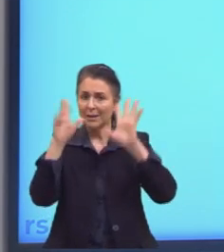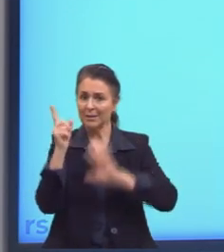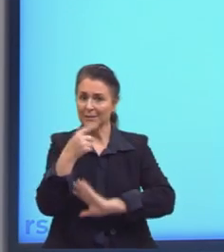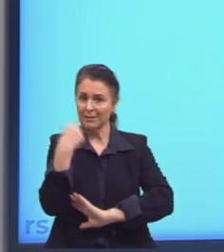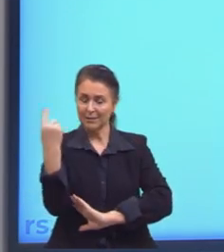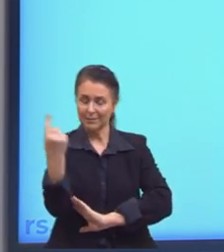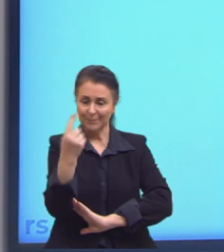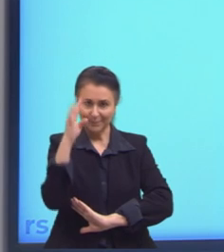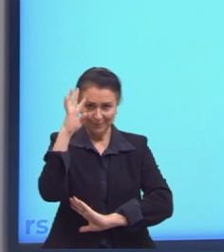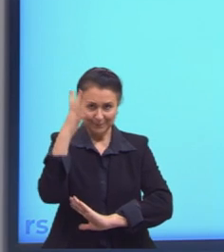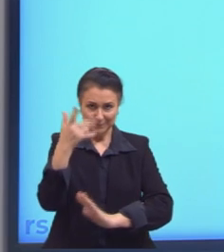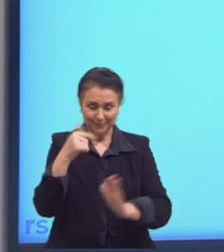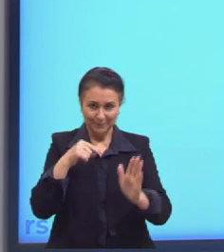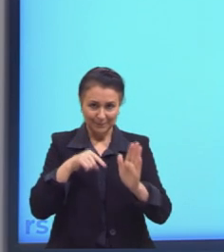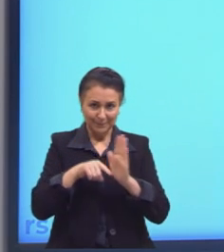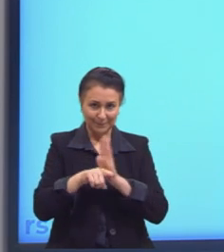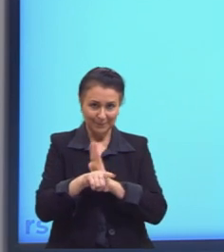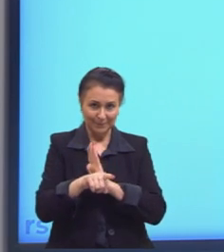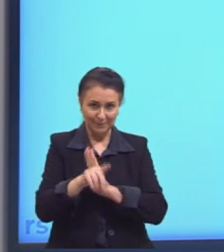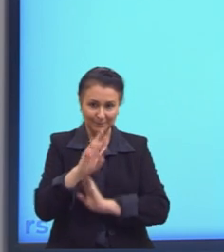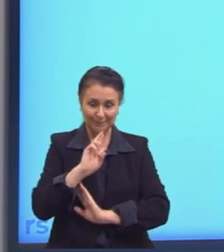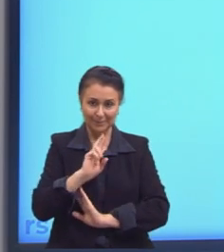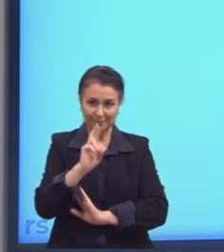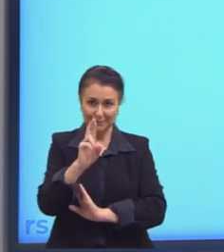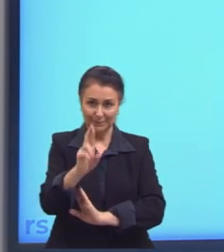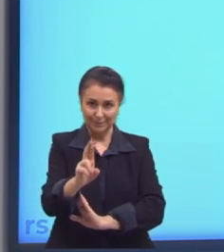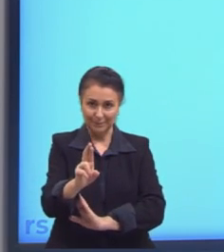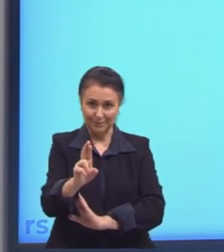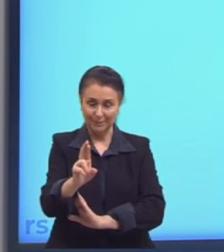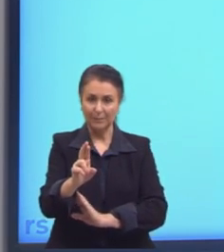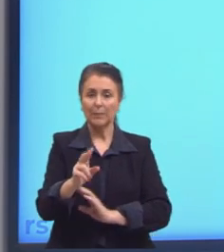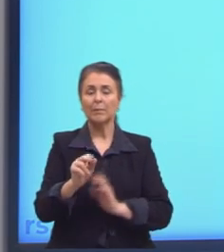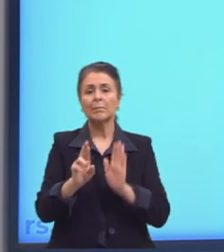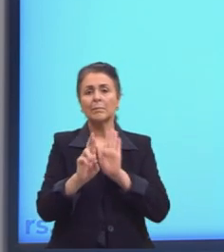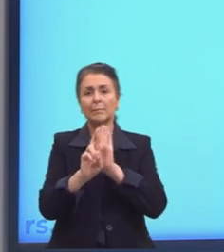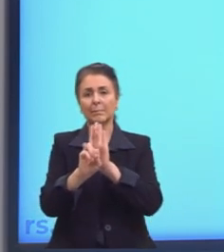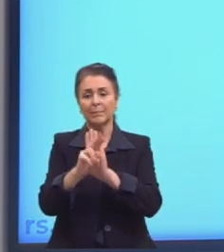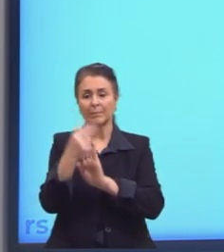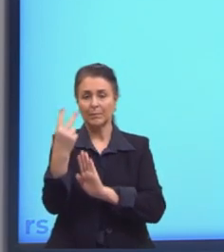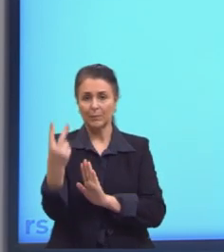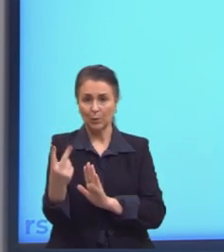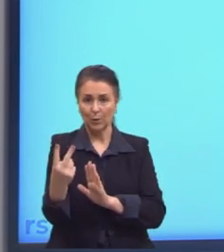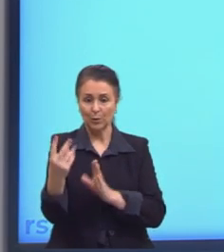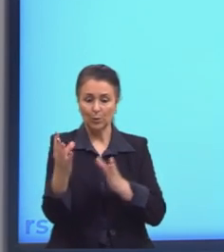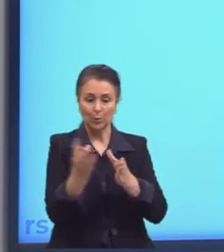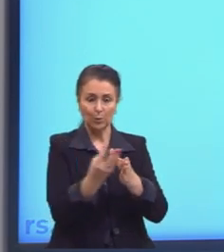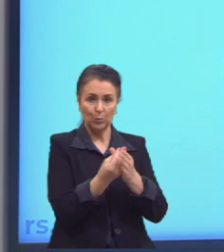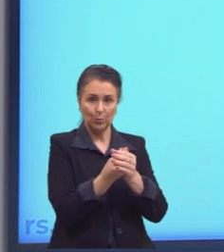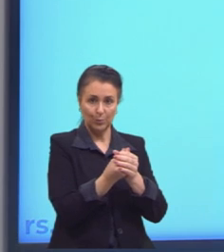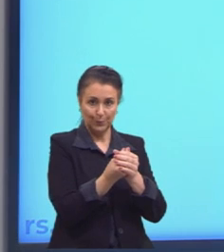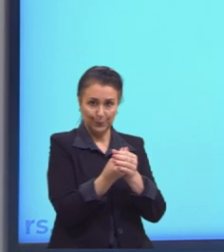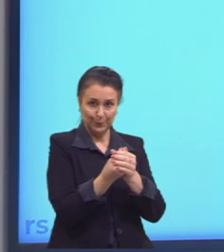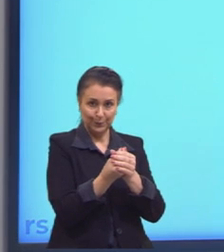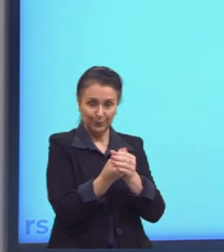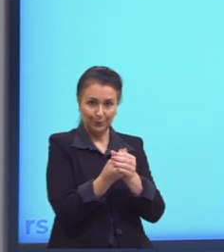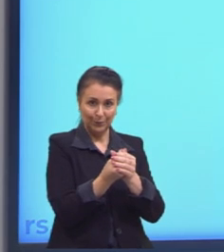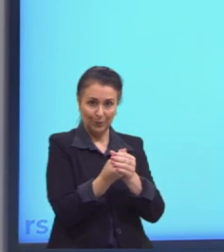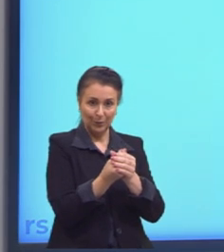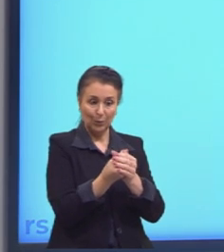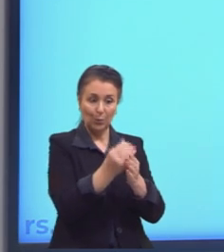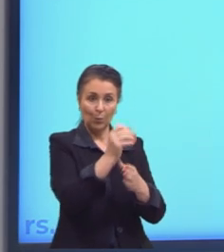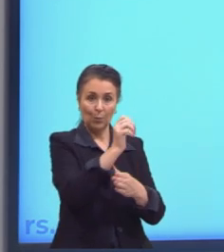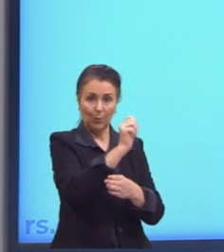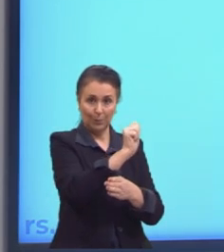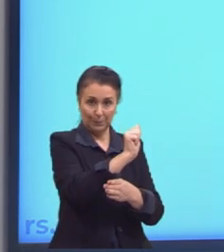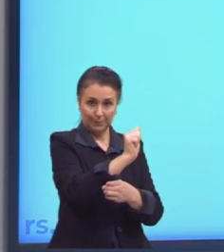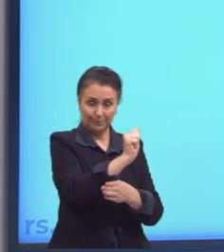resolver essa questão. O que eu fiz, então? Eu representei dois conjuntos. O conjunto que representa o antígeno